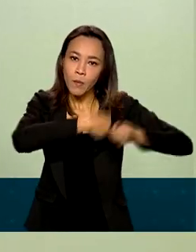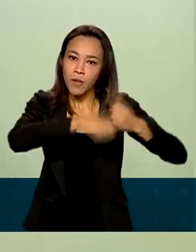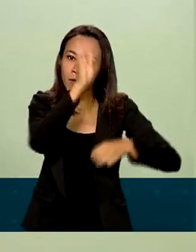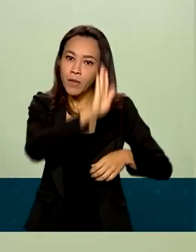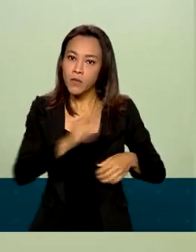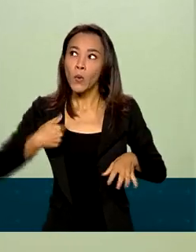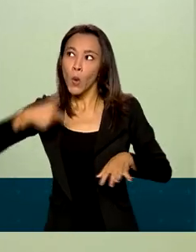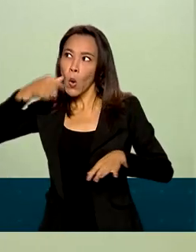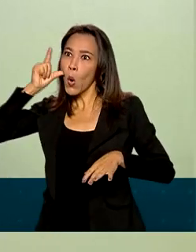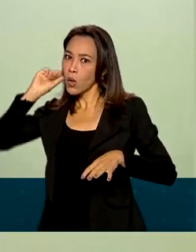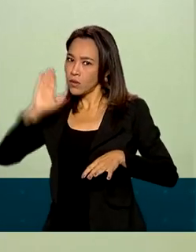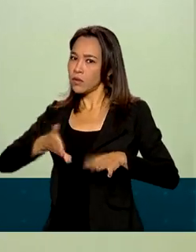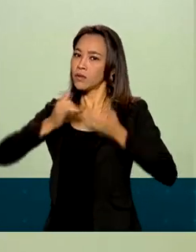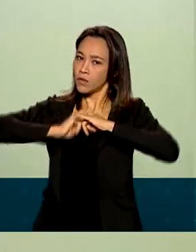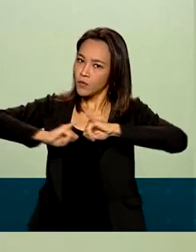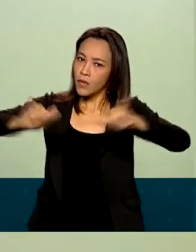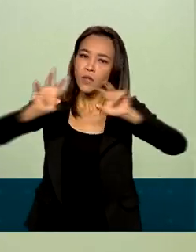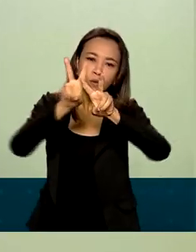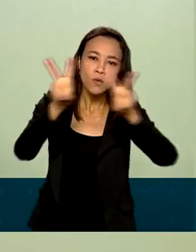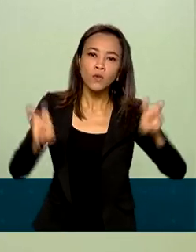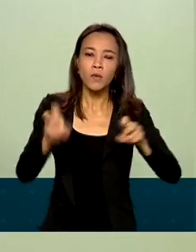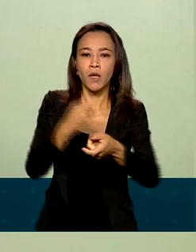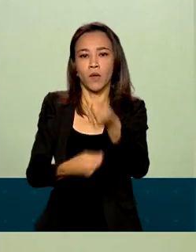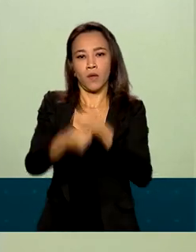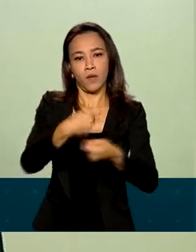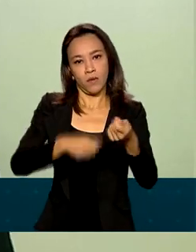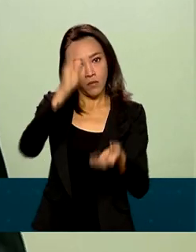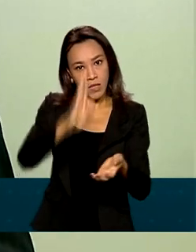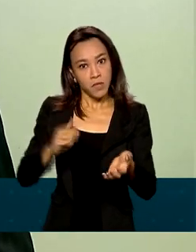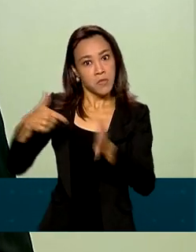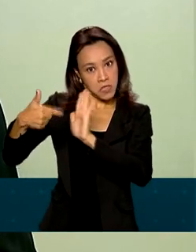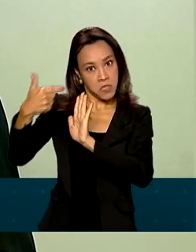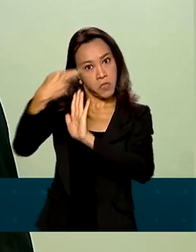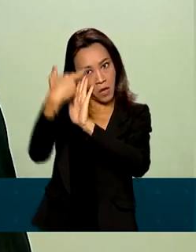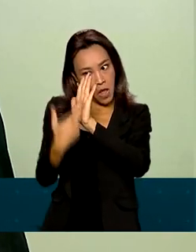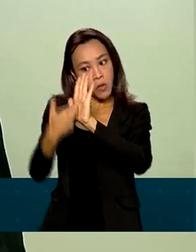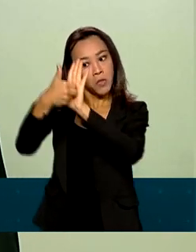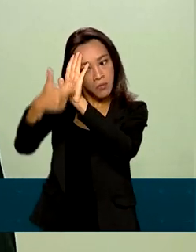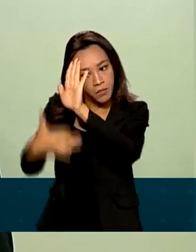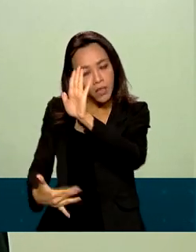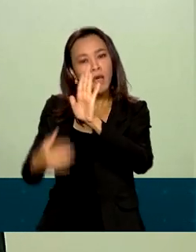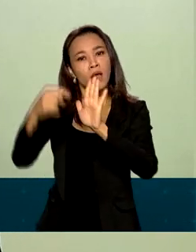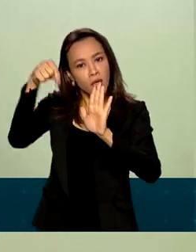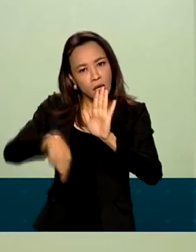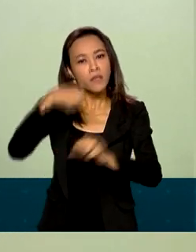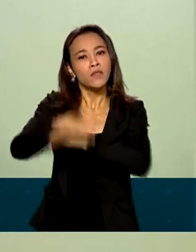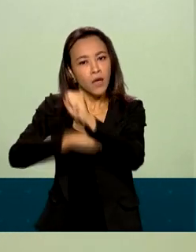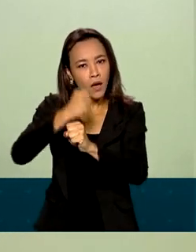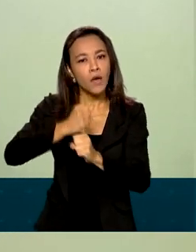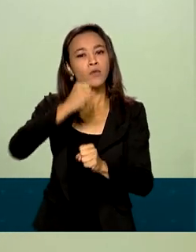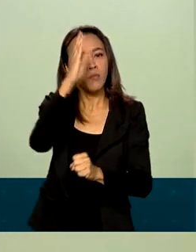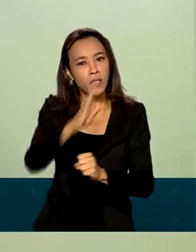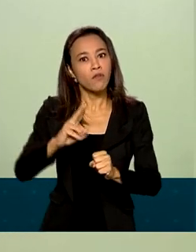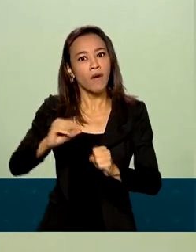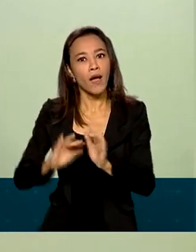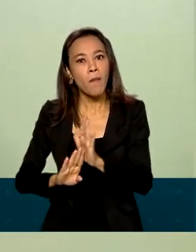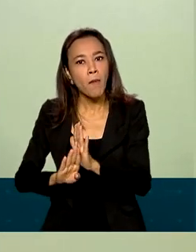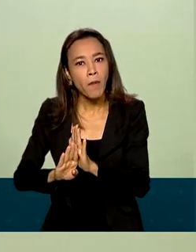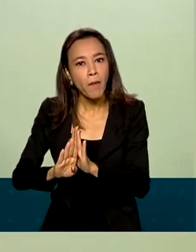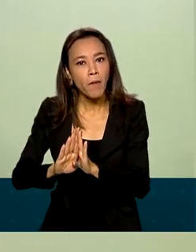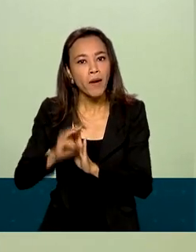projeção do FMI sobre a economia brasileira e, segundo ela, o país crescerá este ano em torno de 5